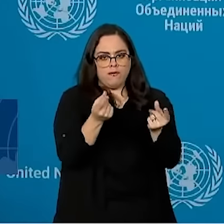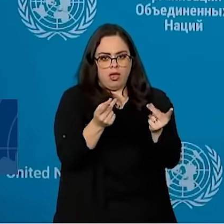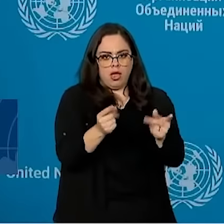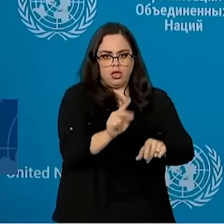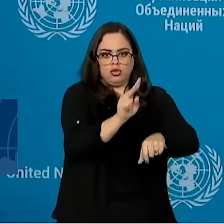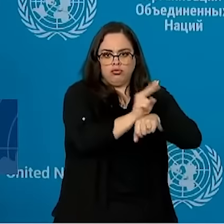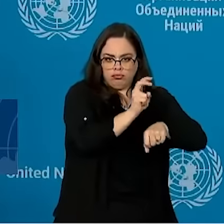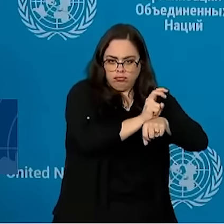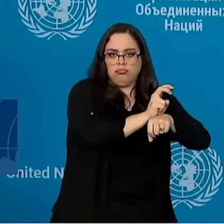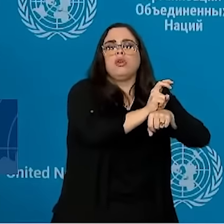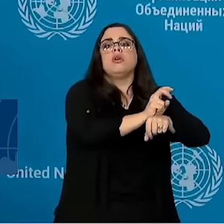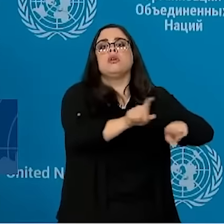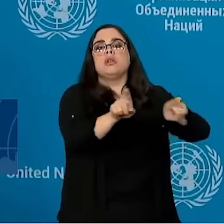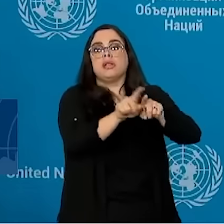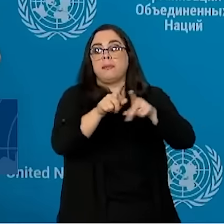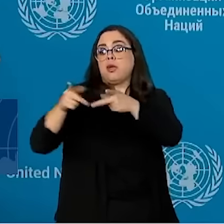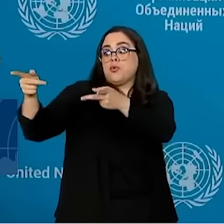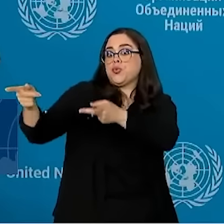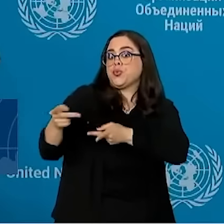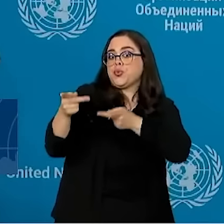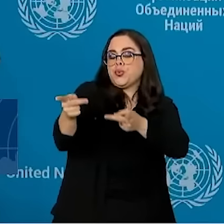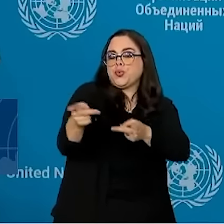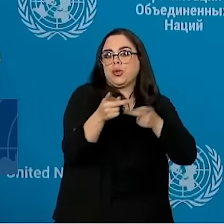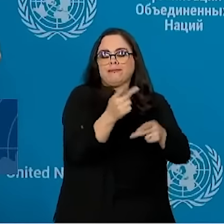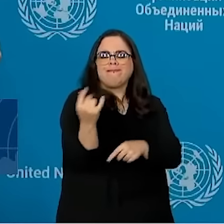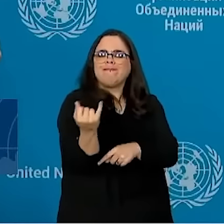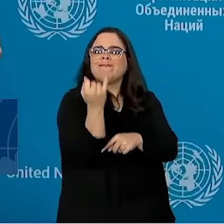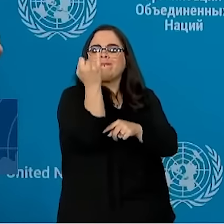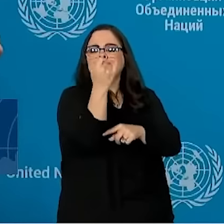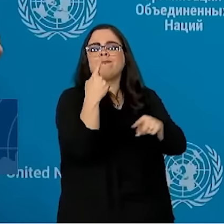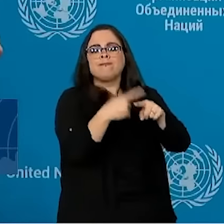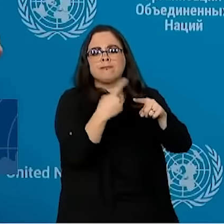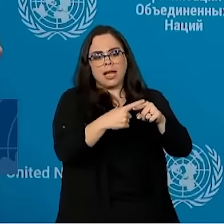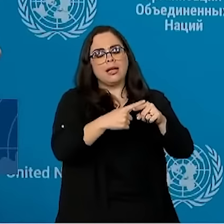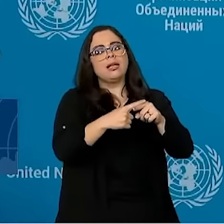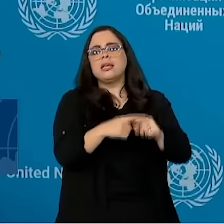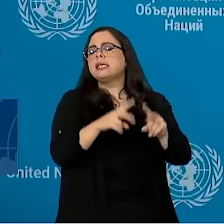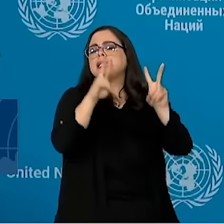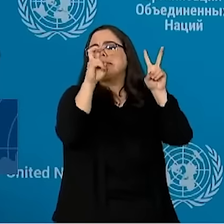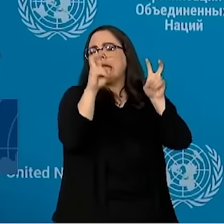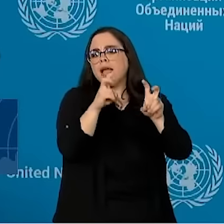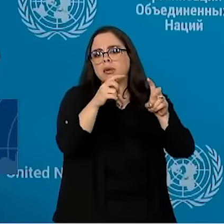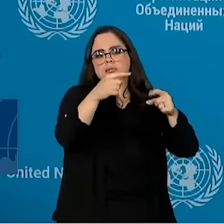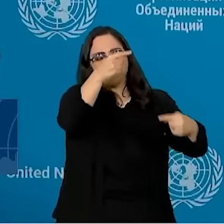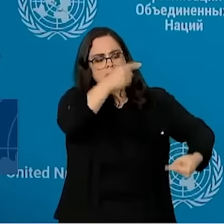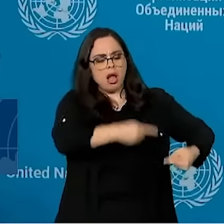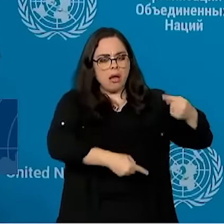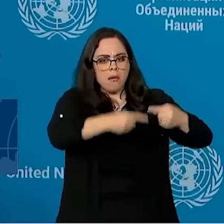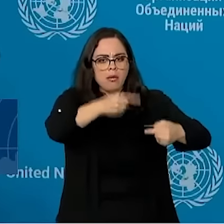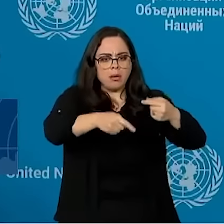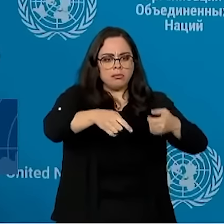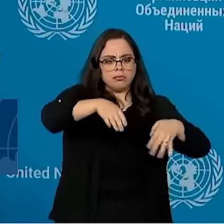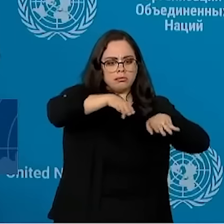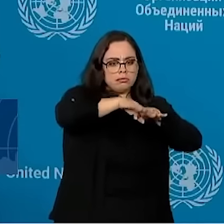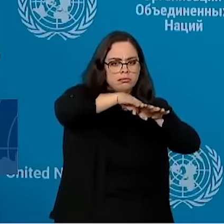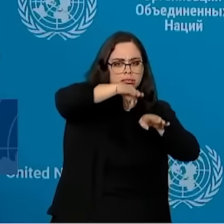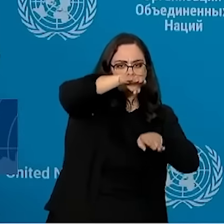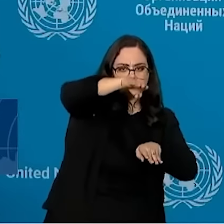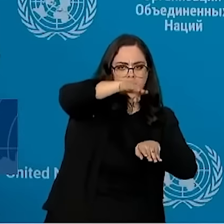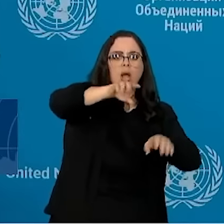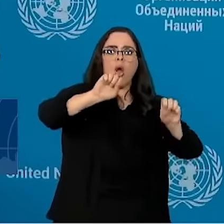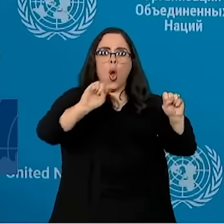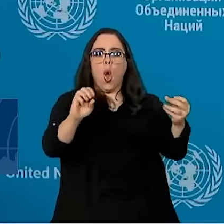e convidados muito importante, porque, além de discutir a desigualdade, além de voltar a discutir a conversa da ONU,